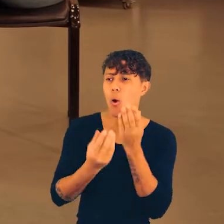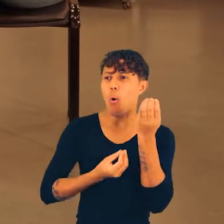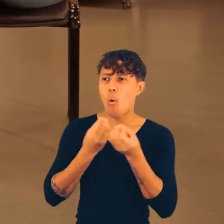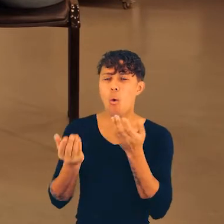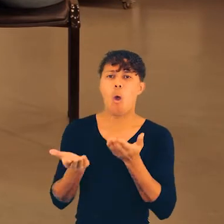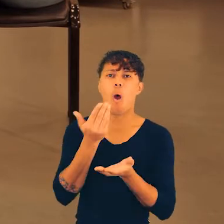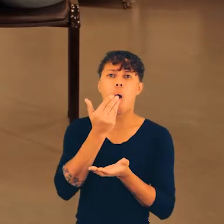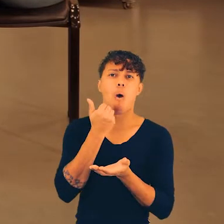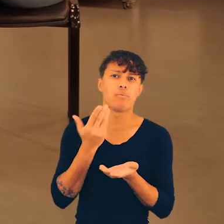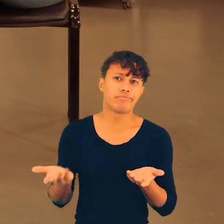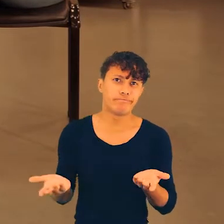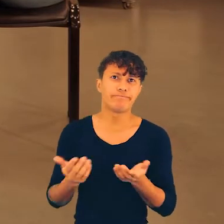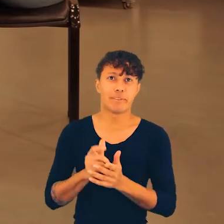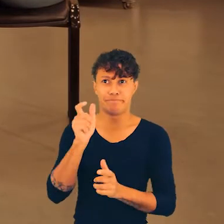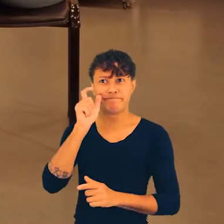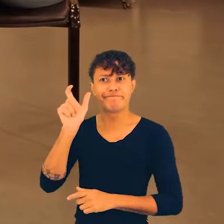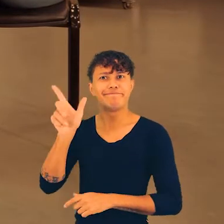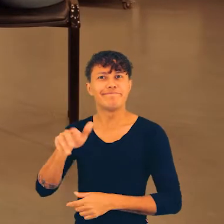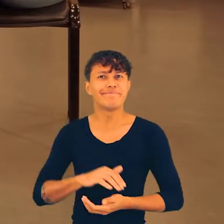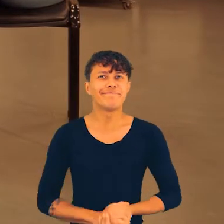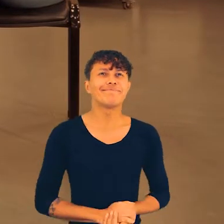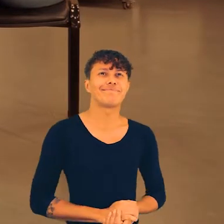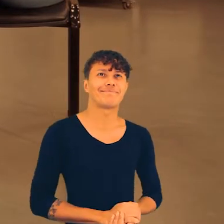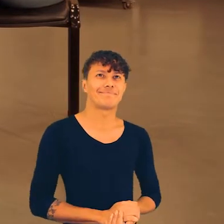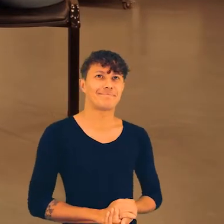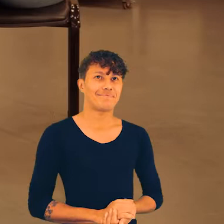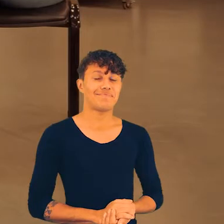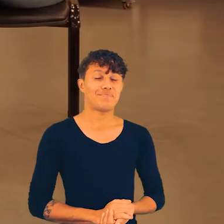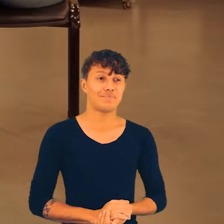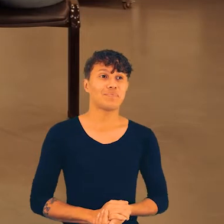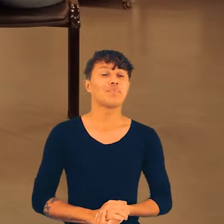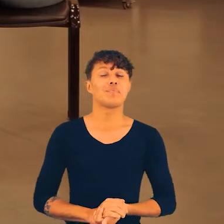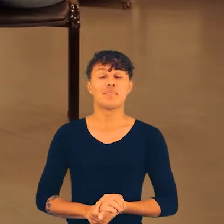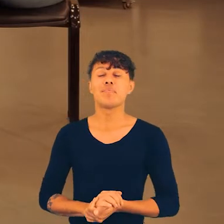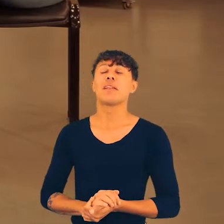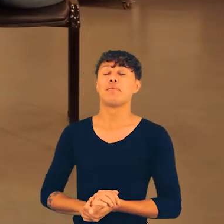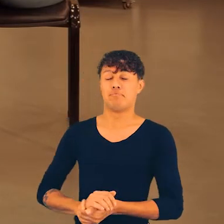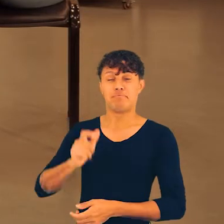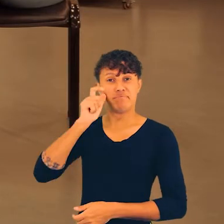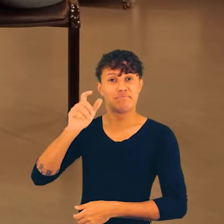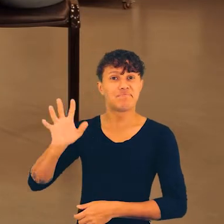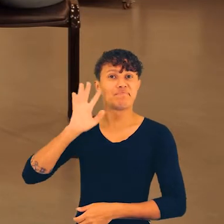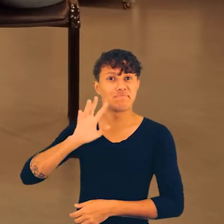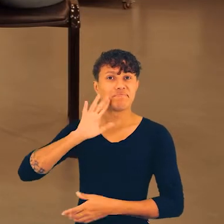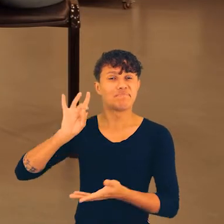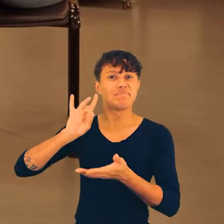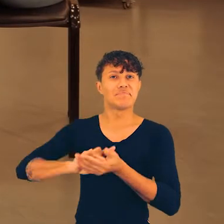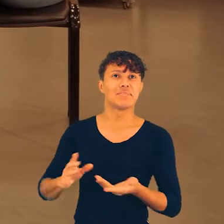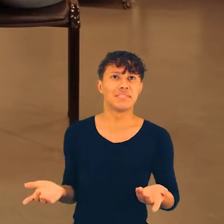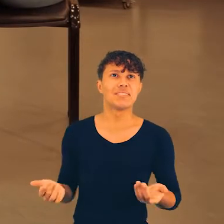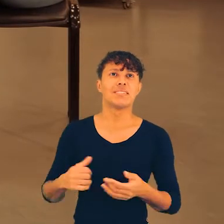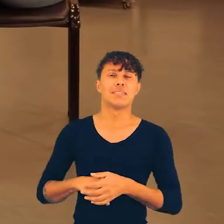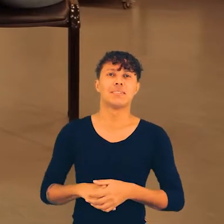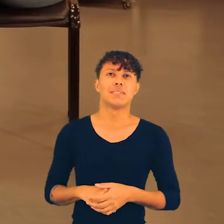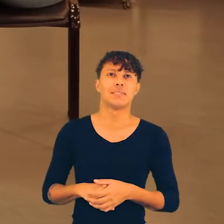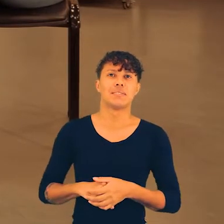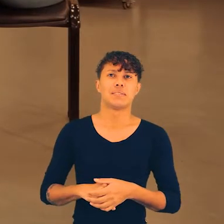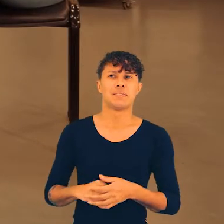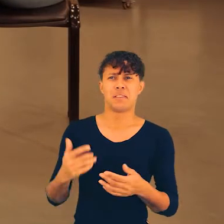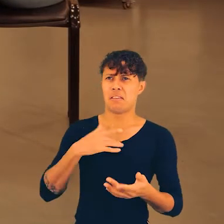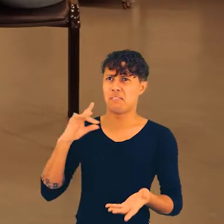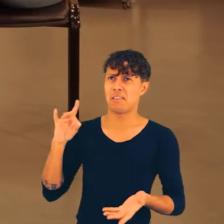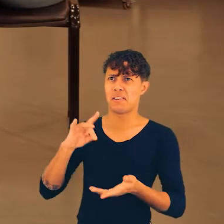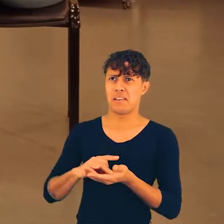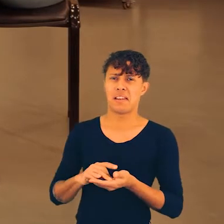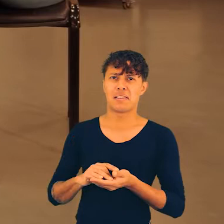e o que está sendo consumido, né? Sim. Acho isso muito interessante. Muito legal mesmo. Foi bem bacana. Se eu...